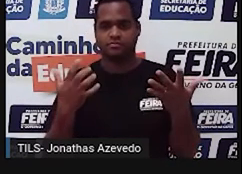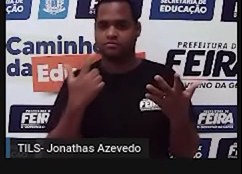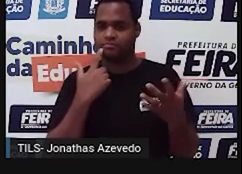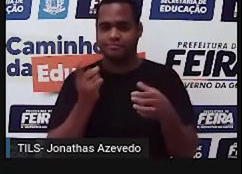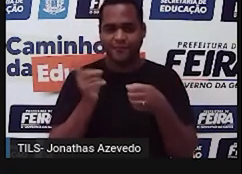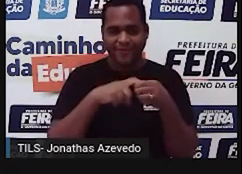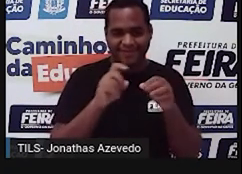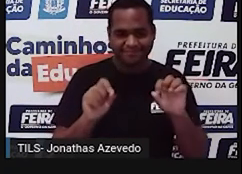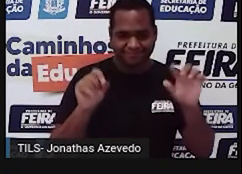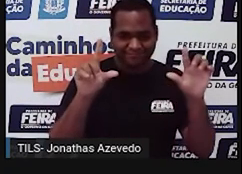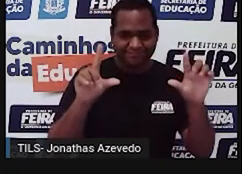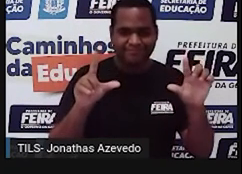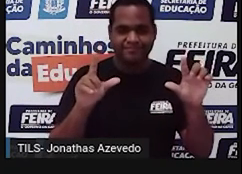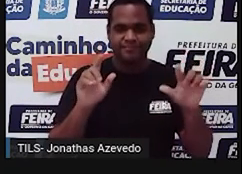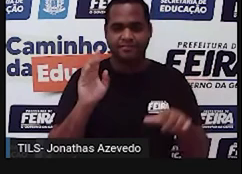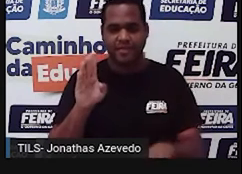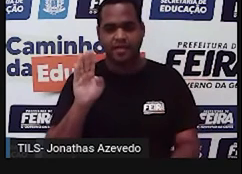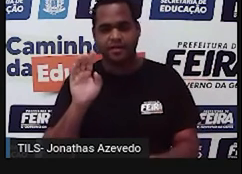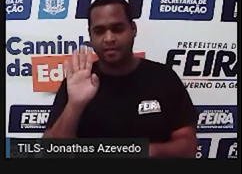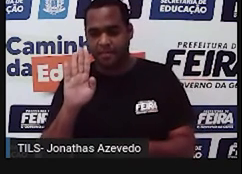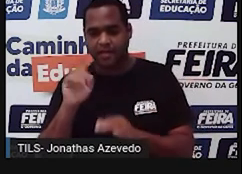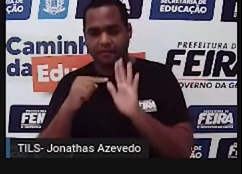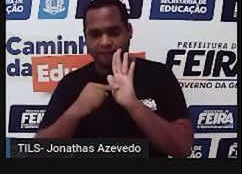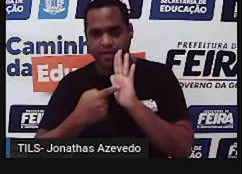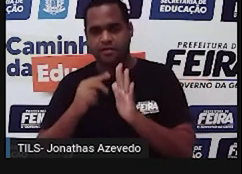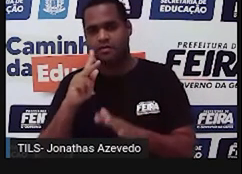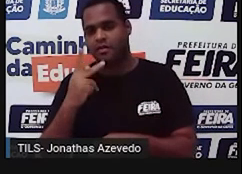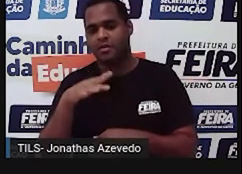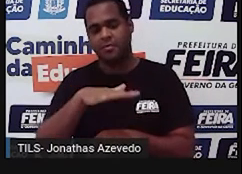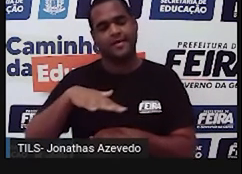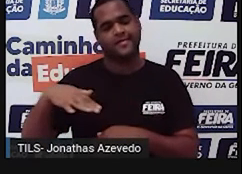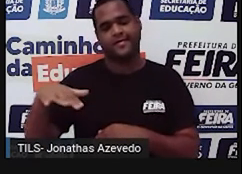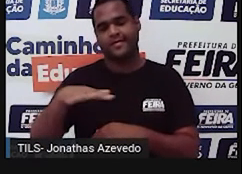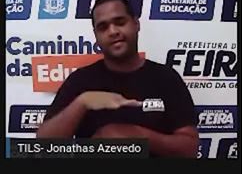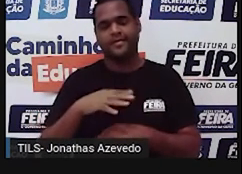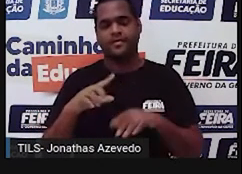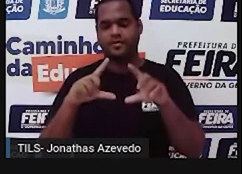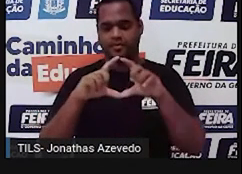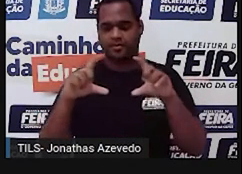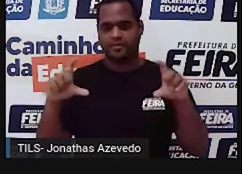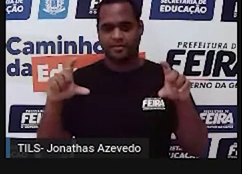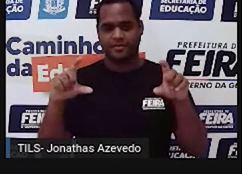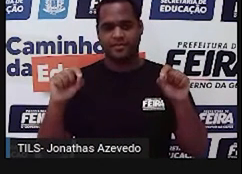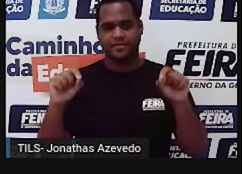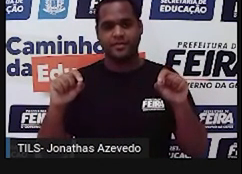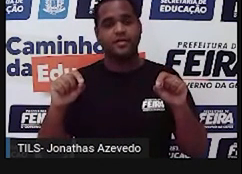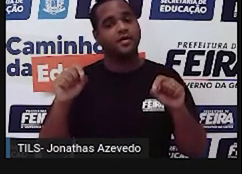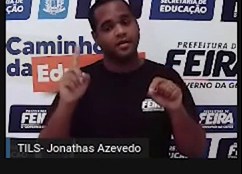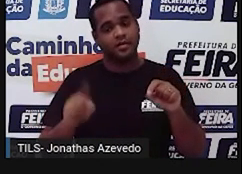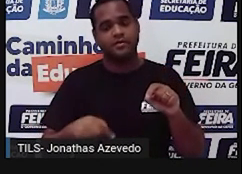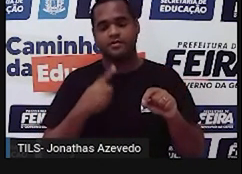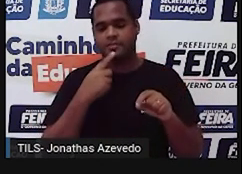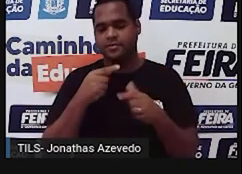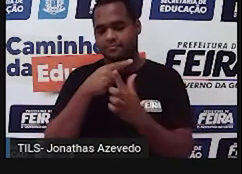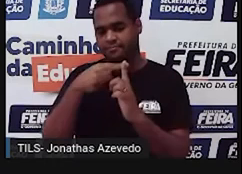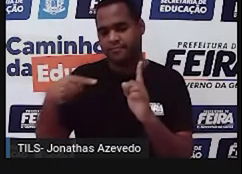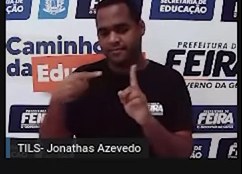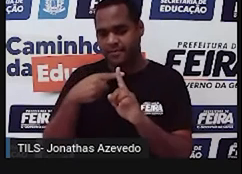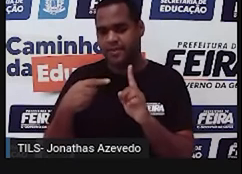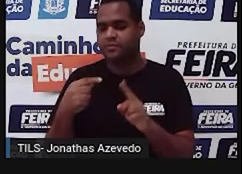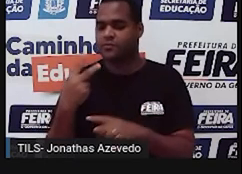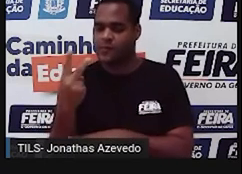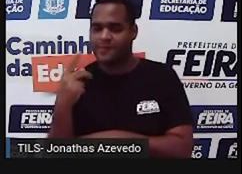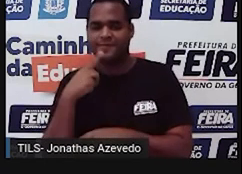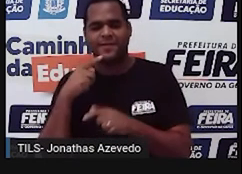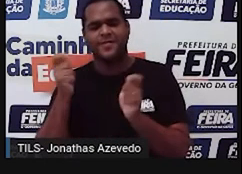voltar. B vezes H aqui é a área de um retângulo. Metade desse retângulo vai dar a área do triângulo. Por quê?